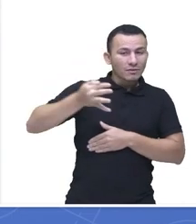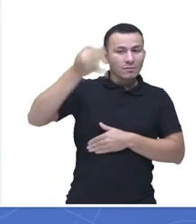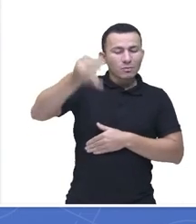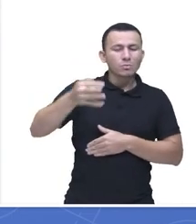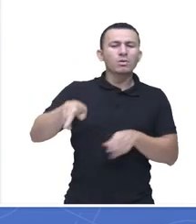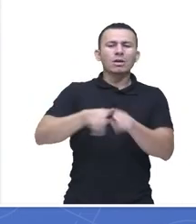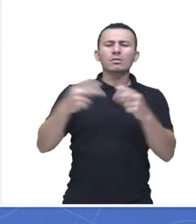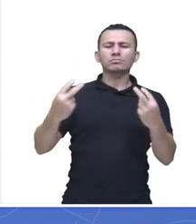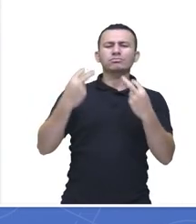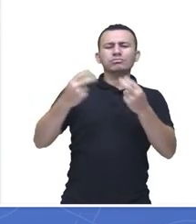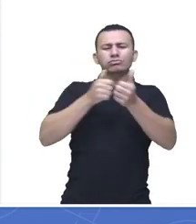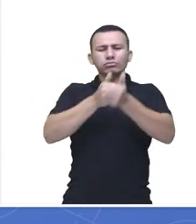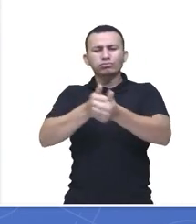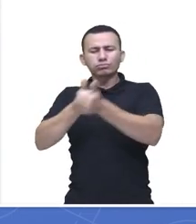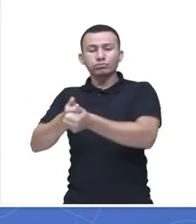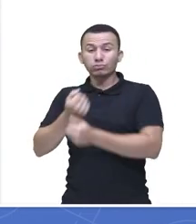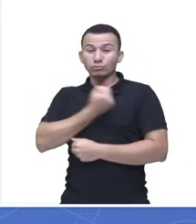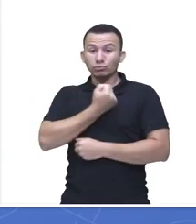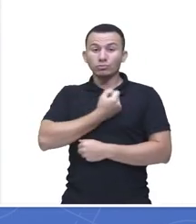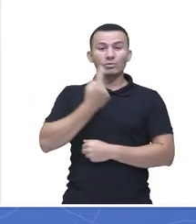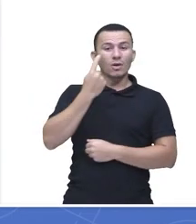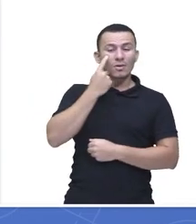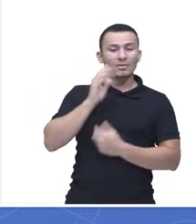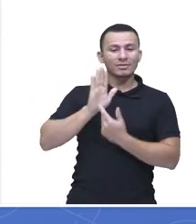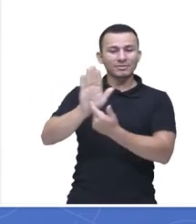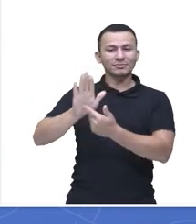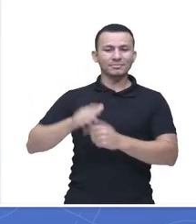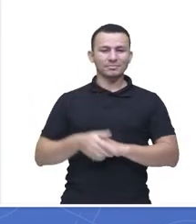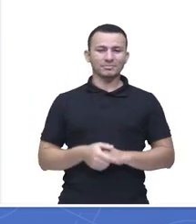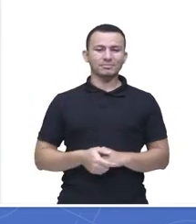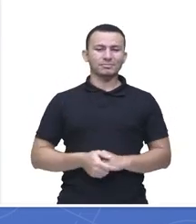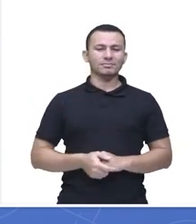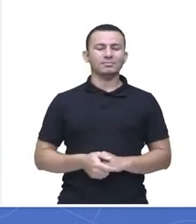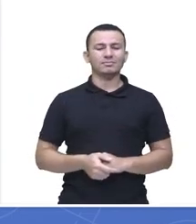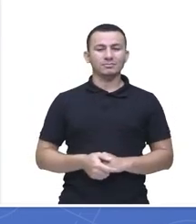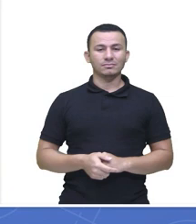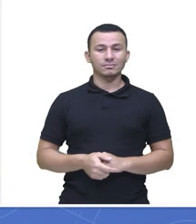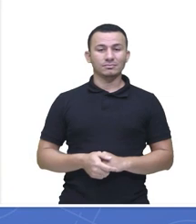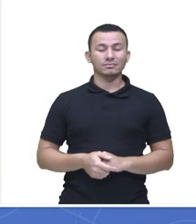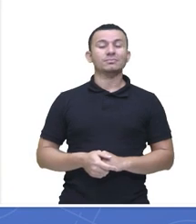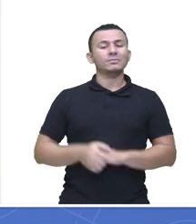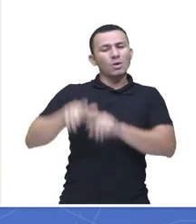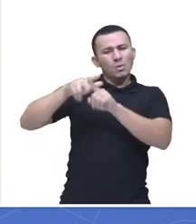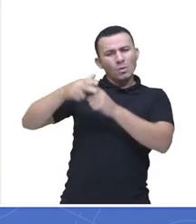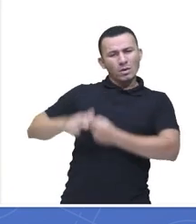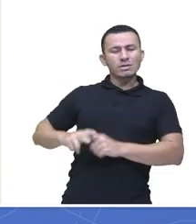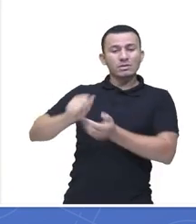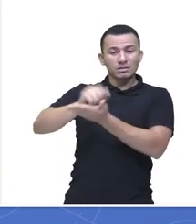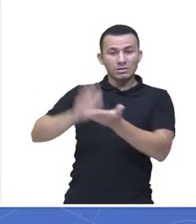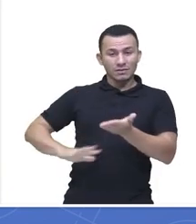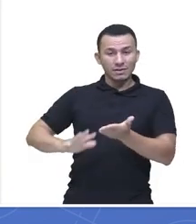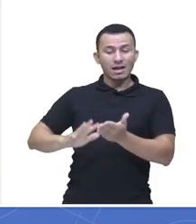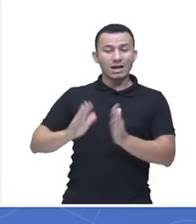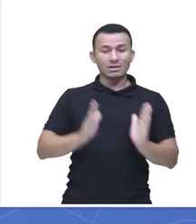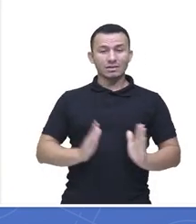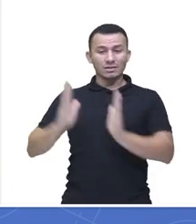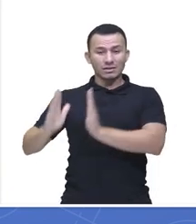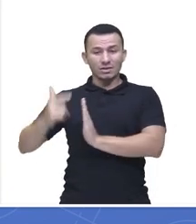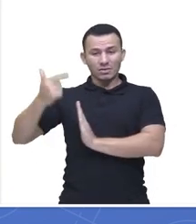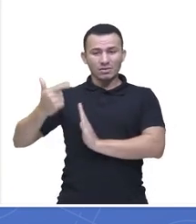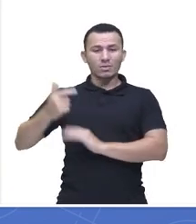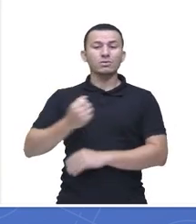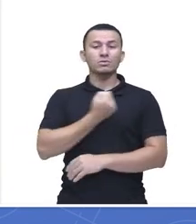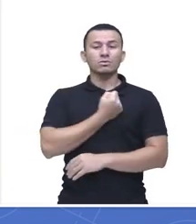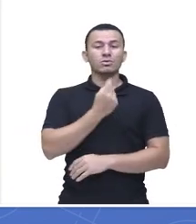nossas aulas de acordo com a numeração. Vamos ver então aqui, olha aí, Correção do Exercitando parte 2, aula